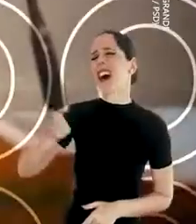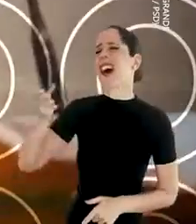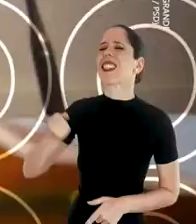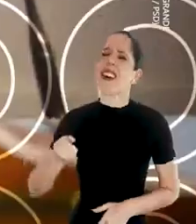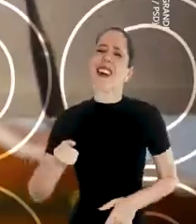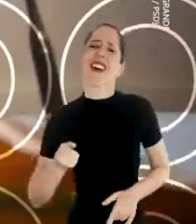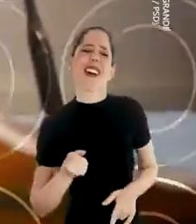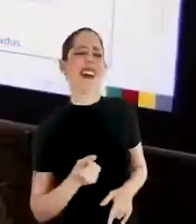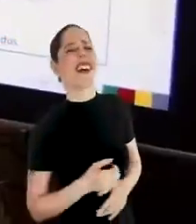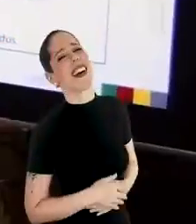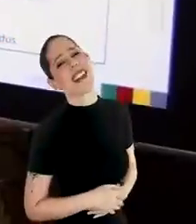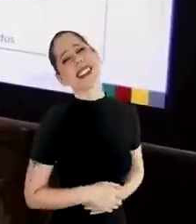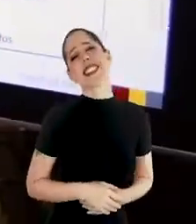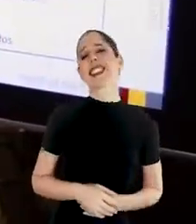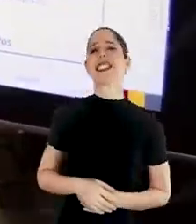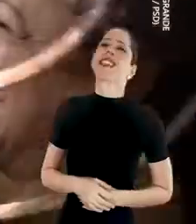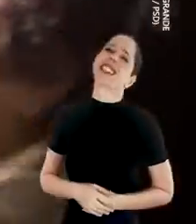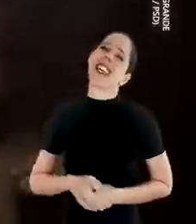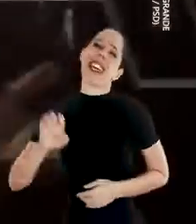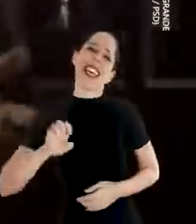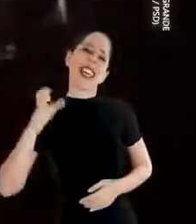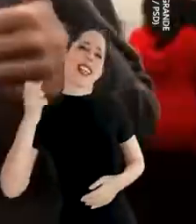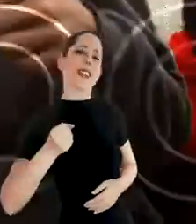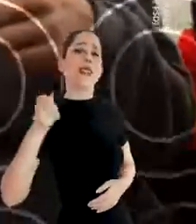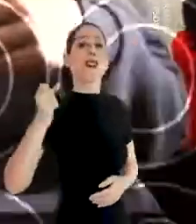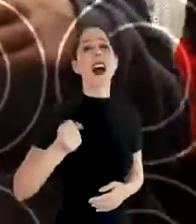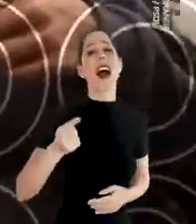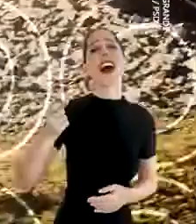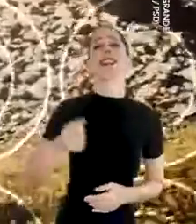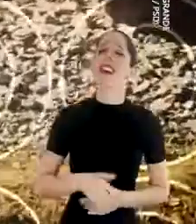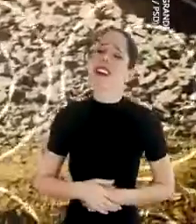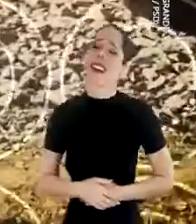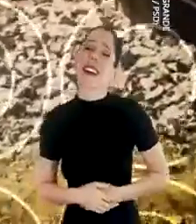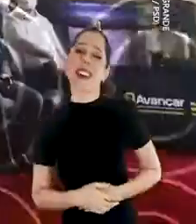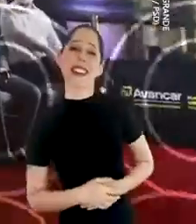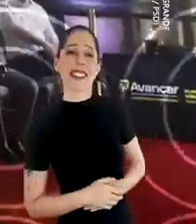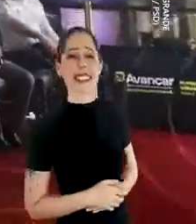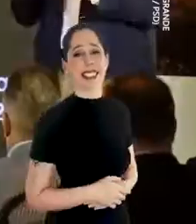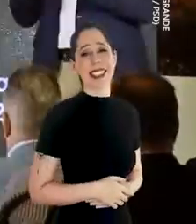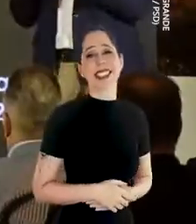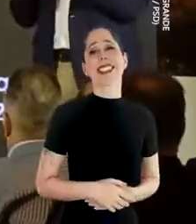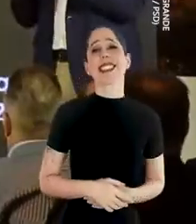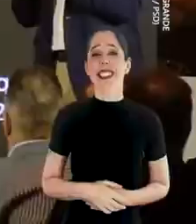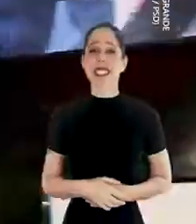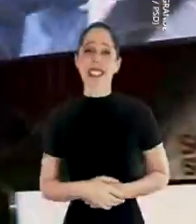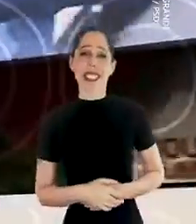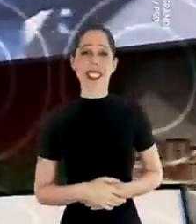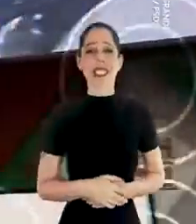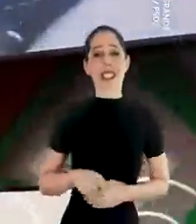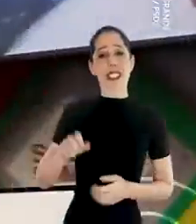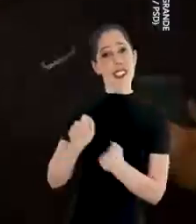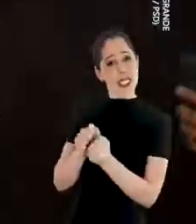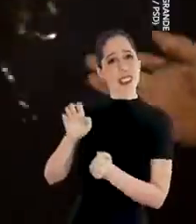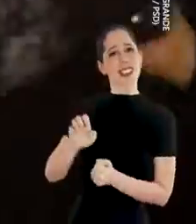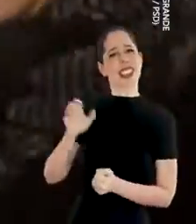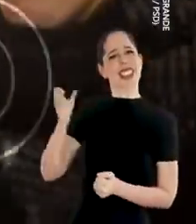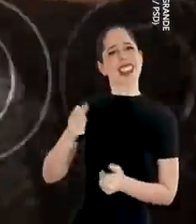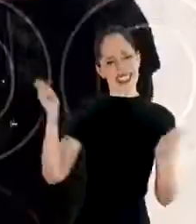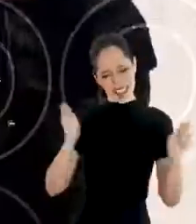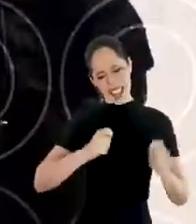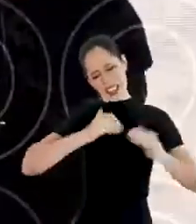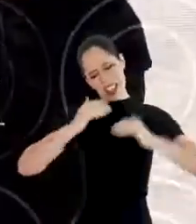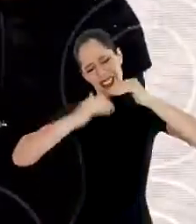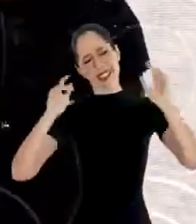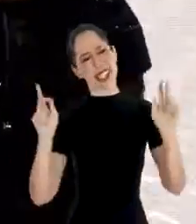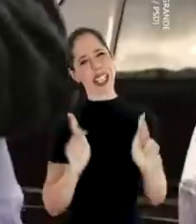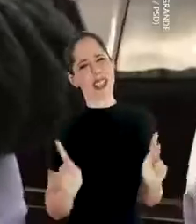perdoado! Sou Eduardo! Tô perdoado! Tu adulto! Eu dar O Eduardo